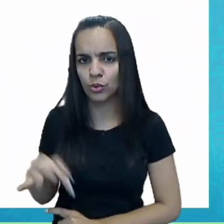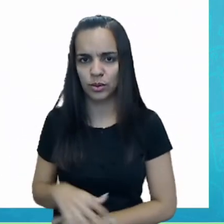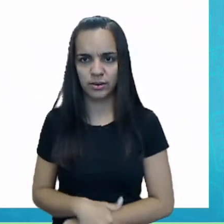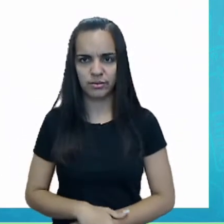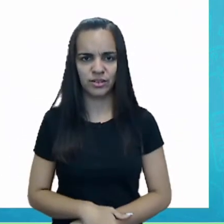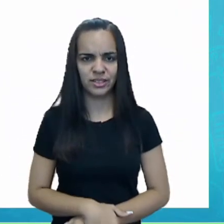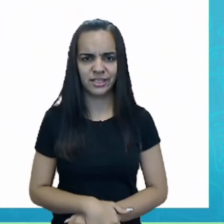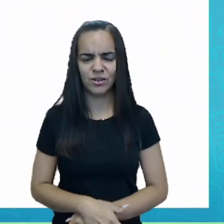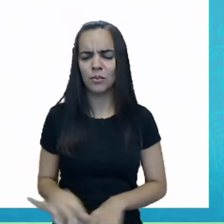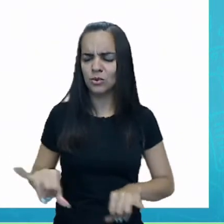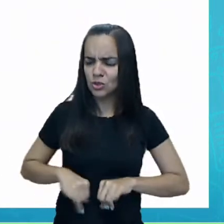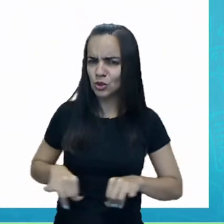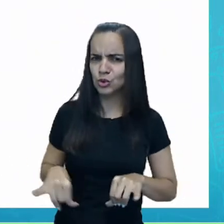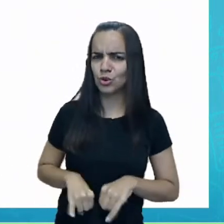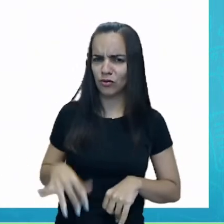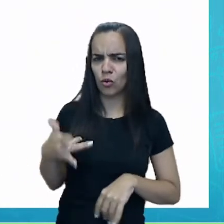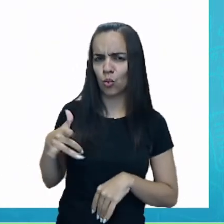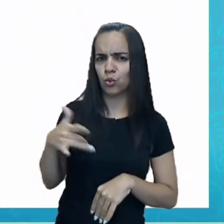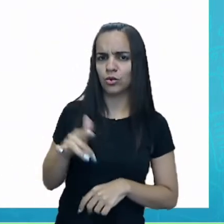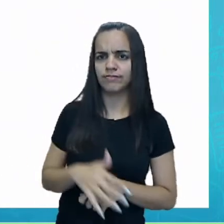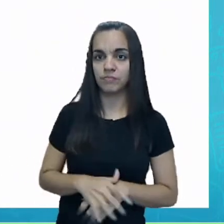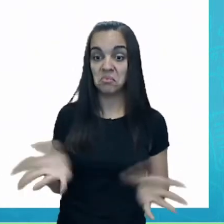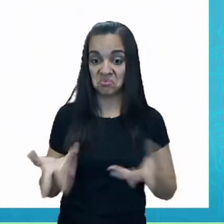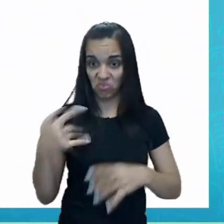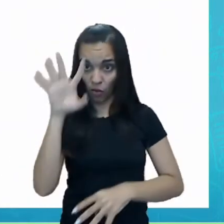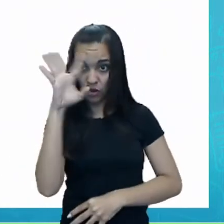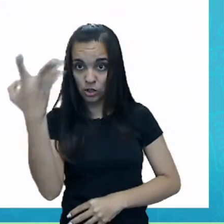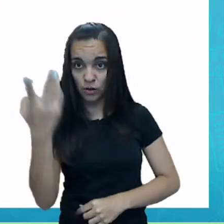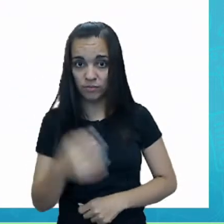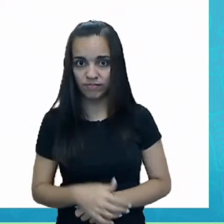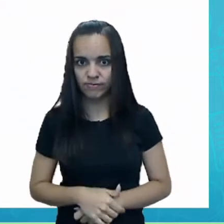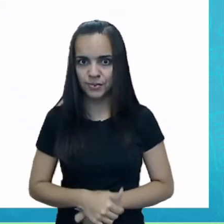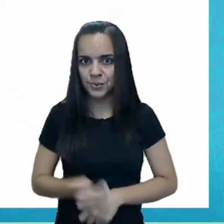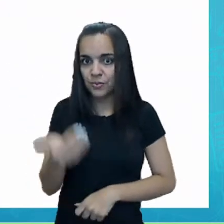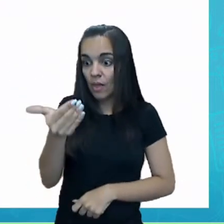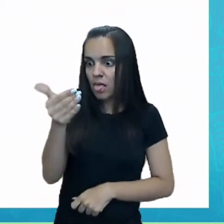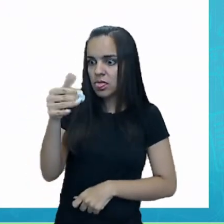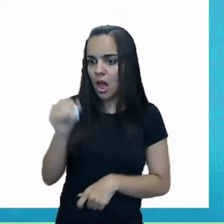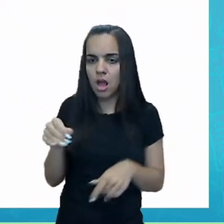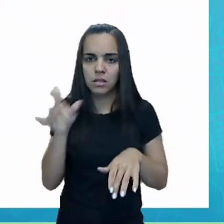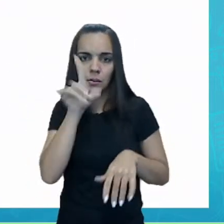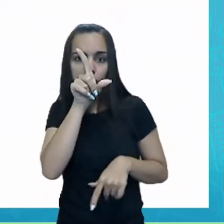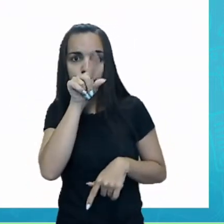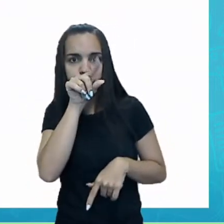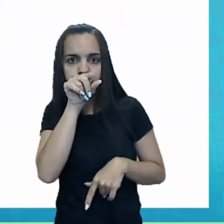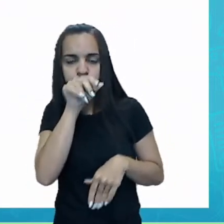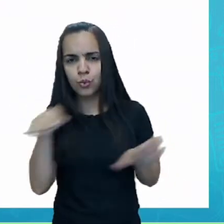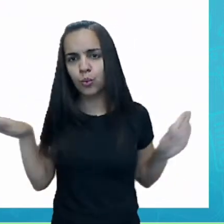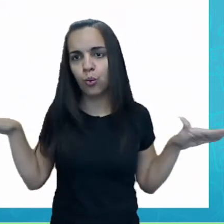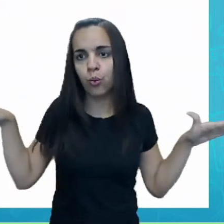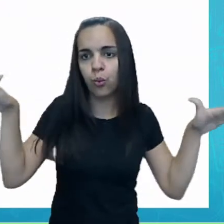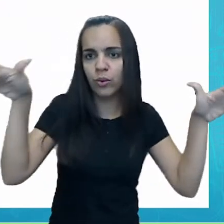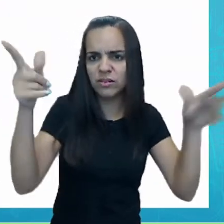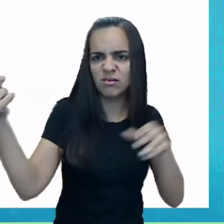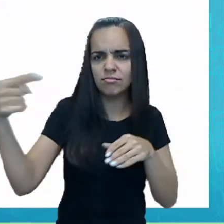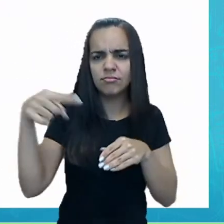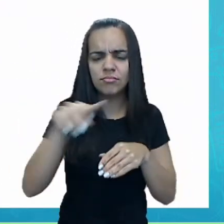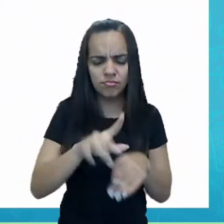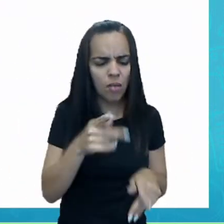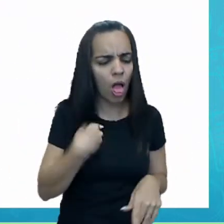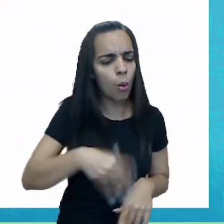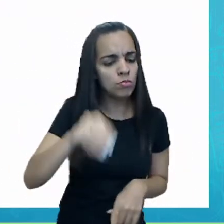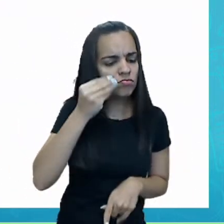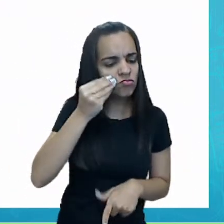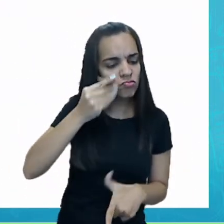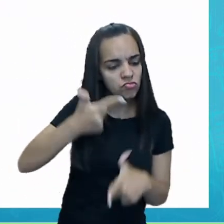como ele está sofrendo. Deve que agora vai resolver. São dez os passarinhos. Vieram tentar resolver o